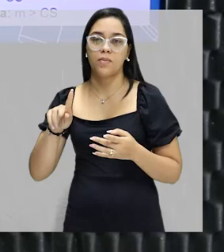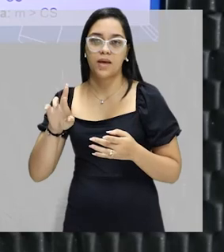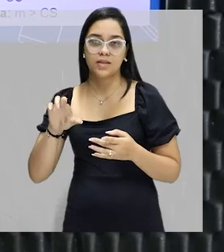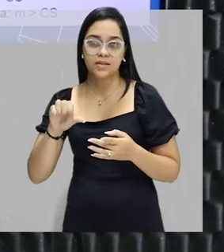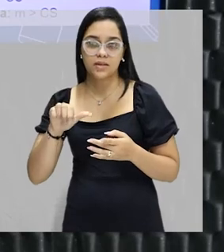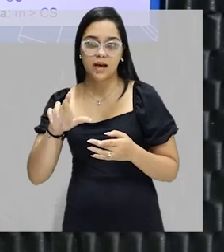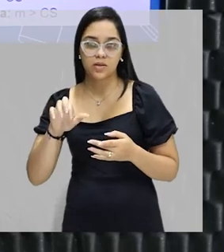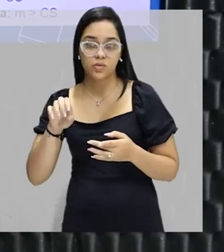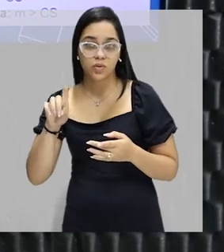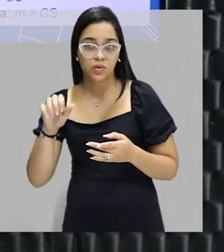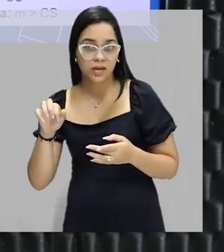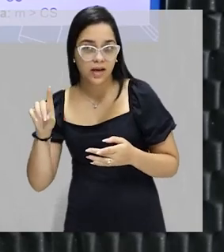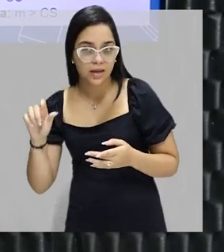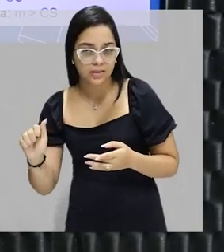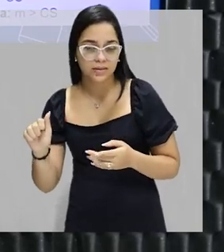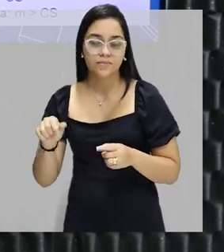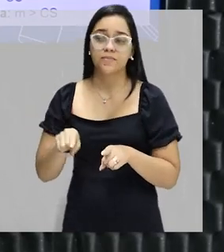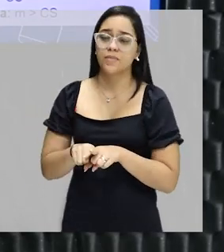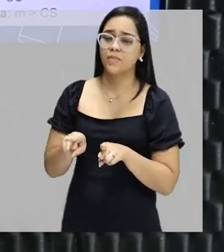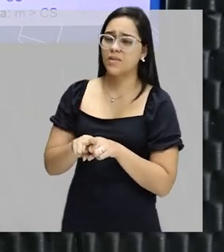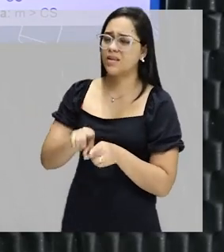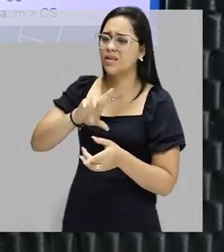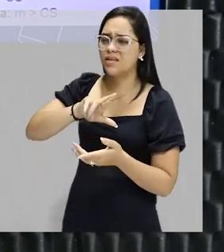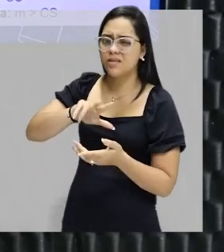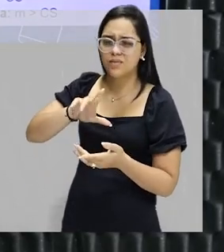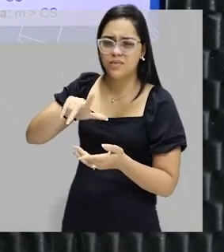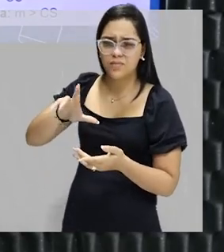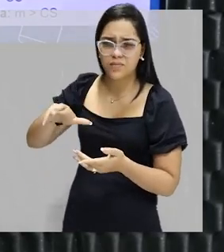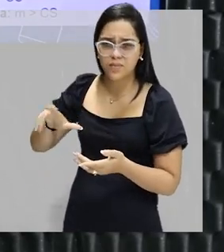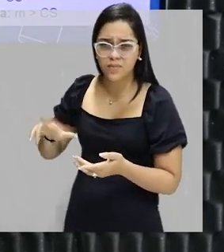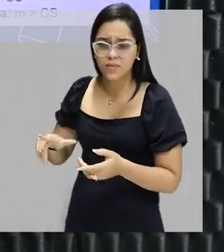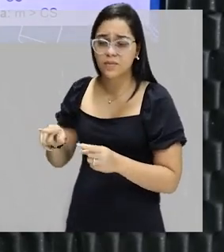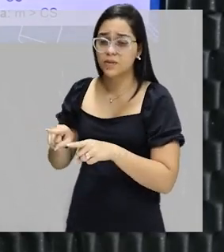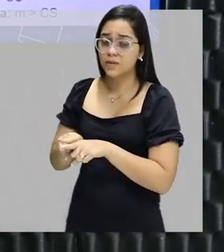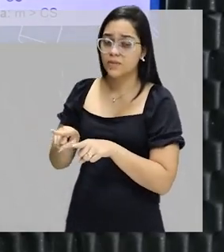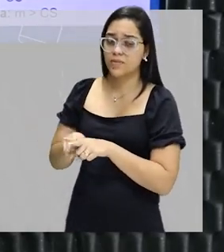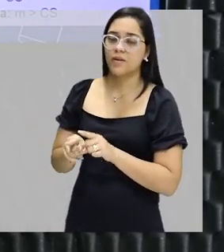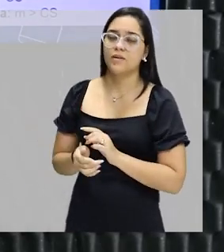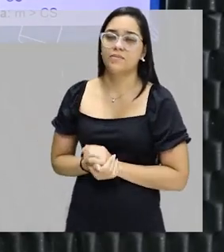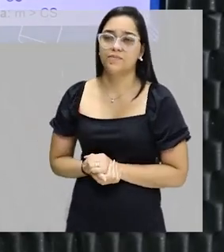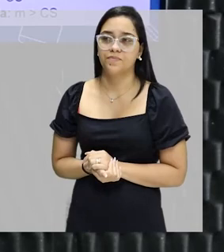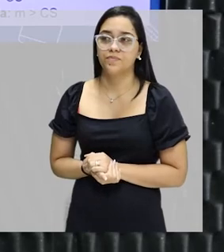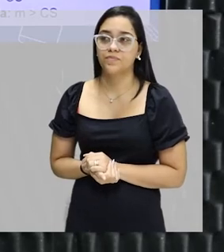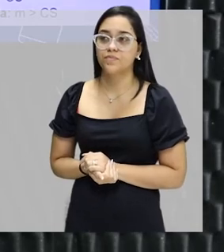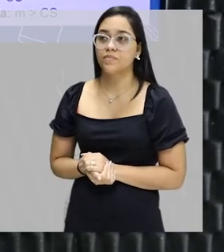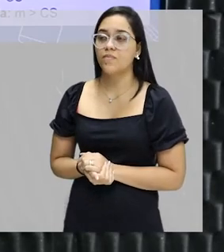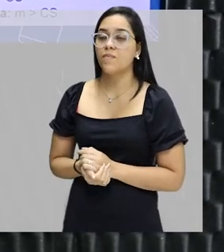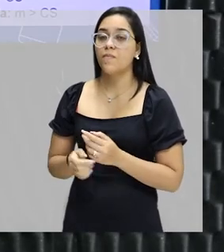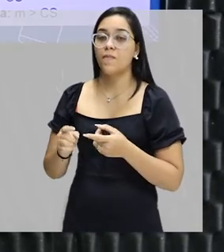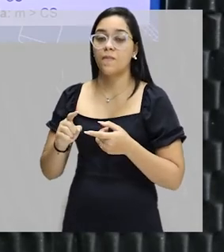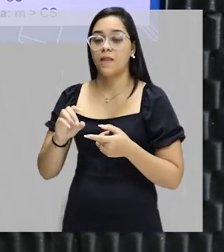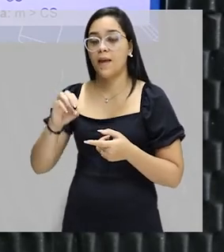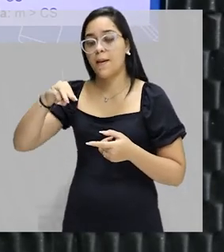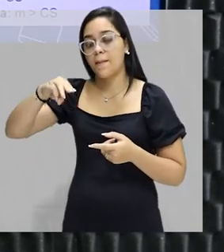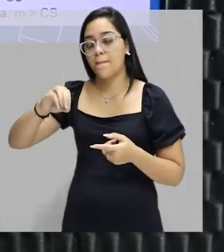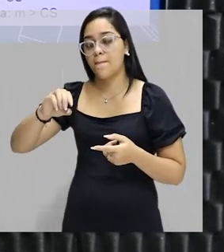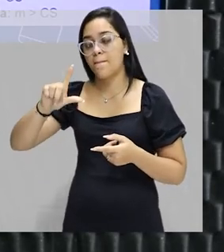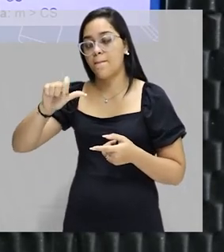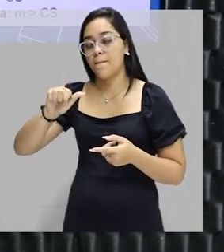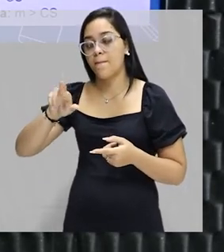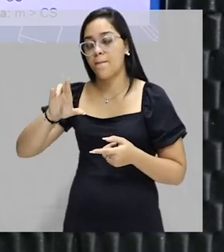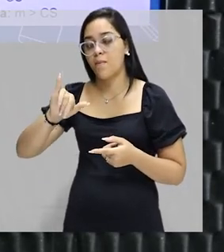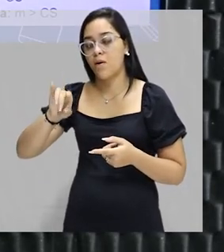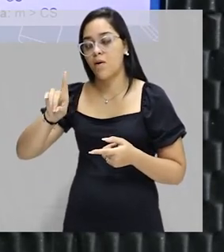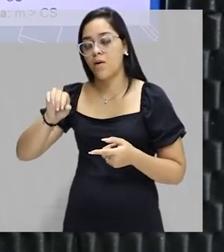Show? E aqui nós temos as diversas concentrações. Comum, molaridade,